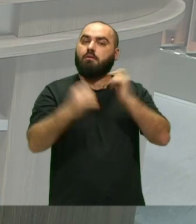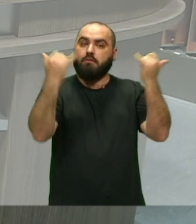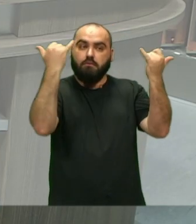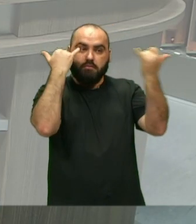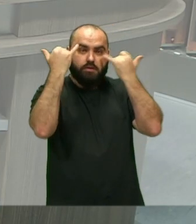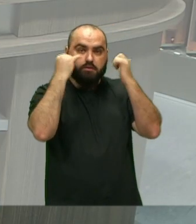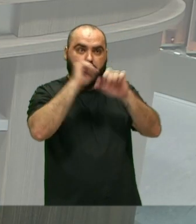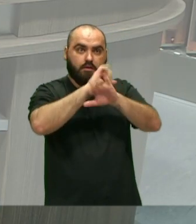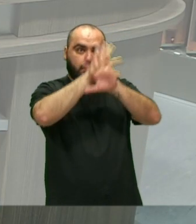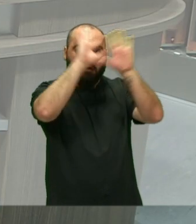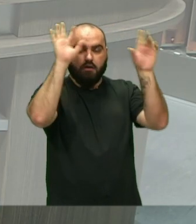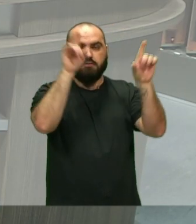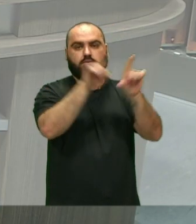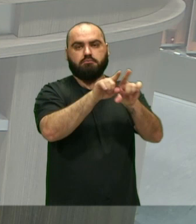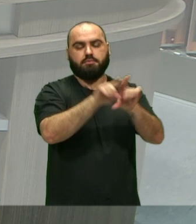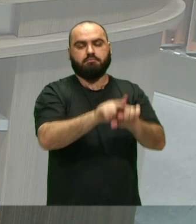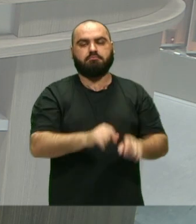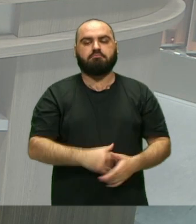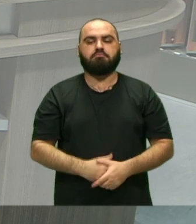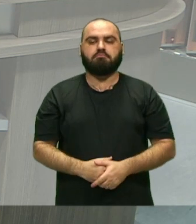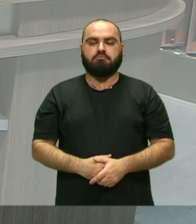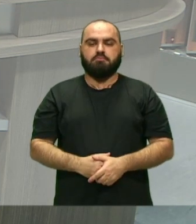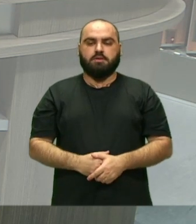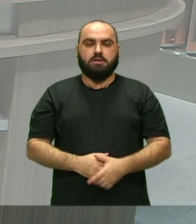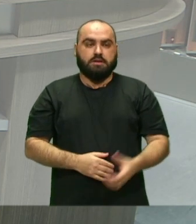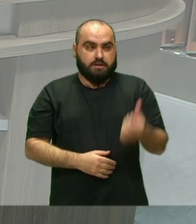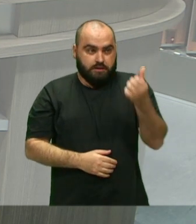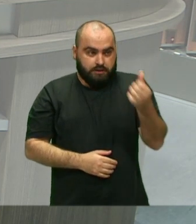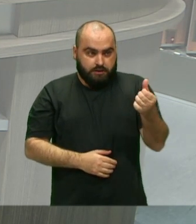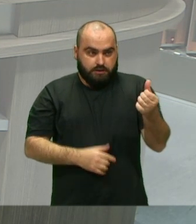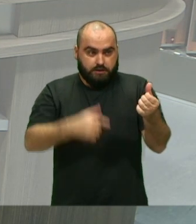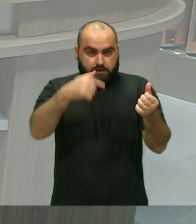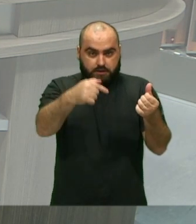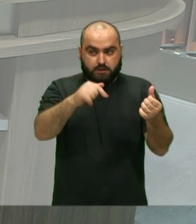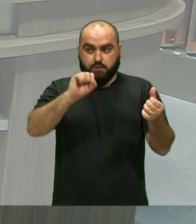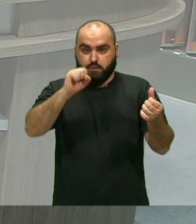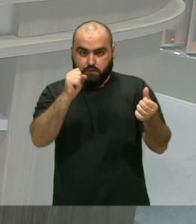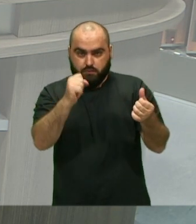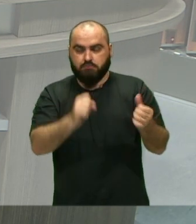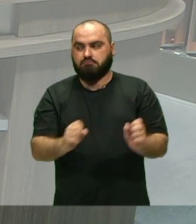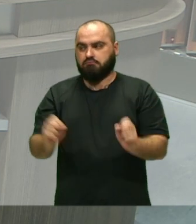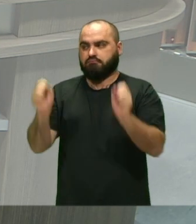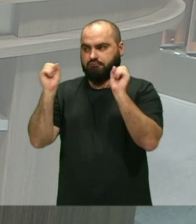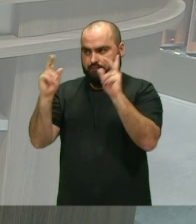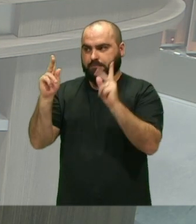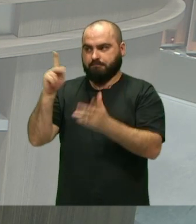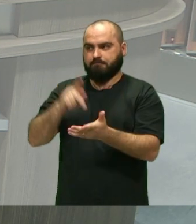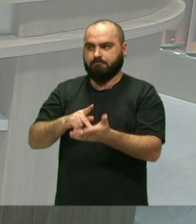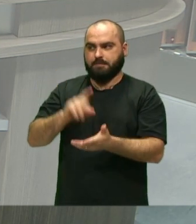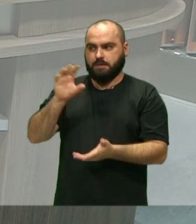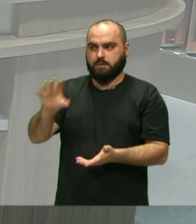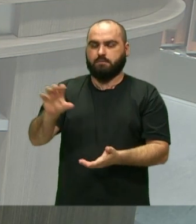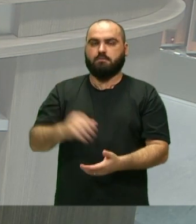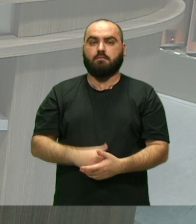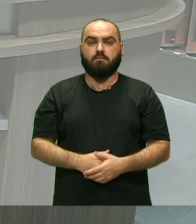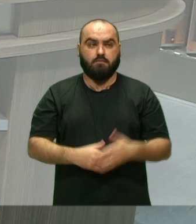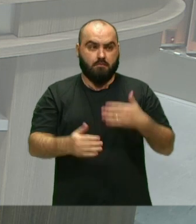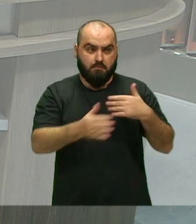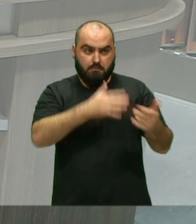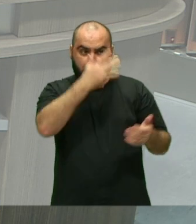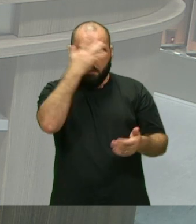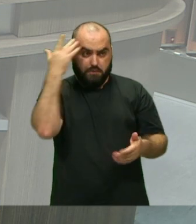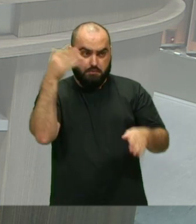Certinhas Sobre a inscrição 6, 7, 8 6, 7, 8 E qualquer pessoa Pode